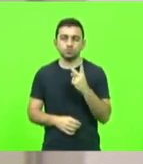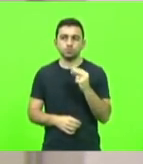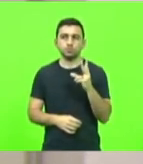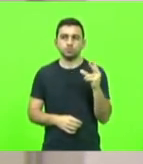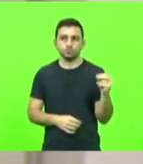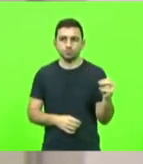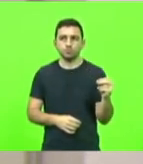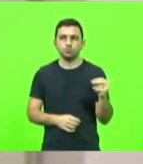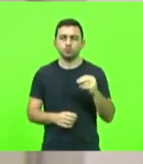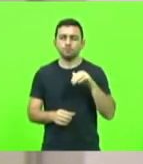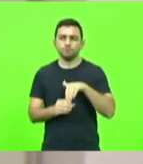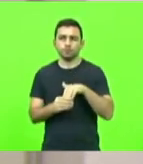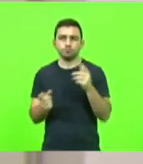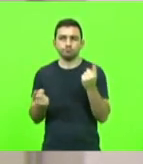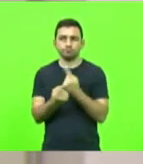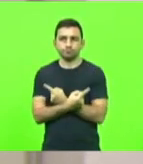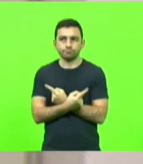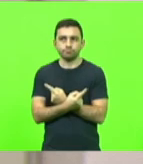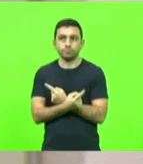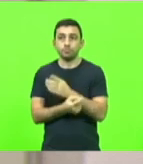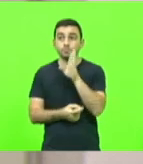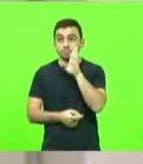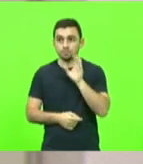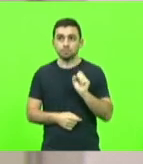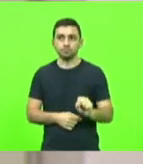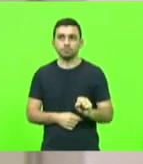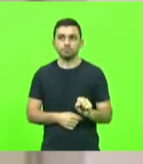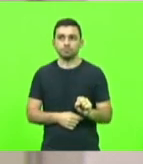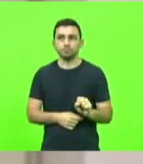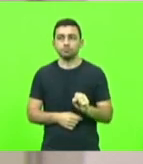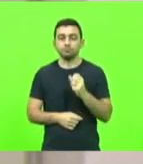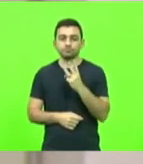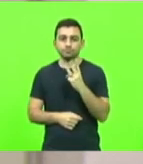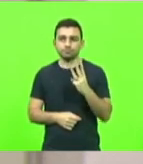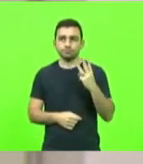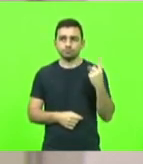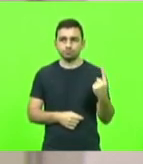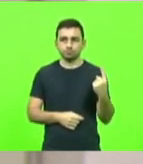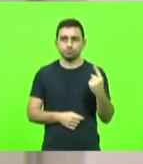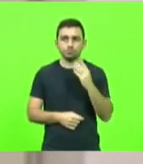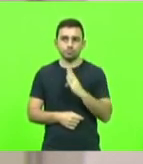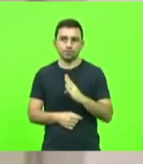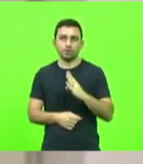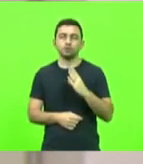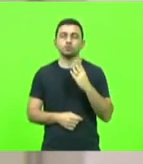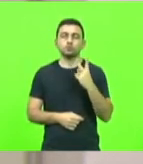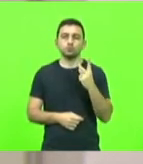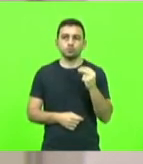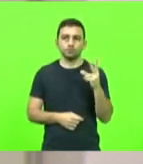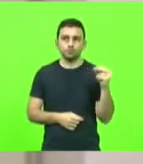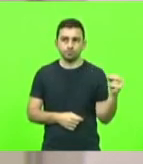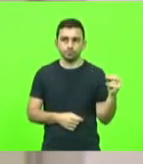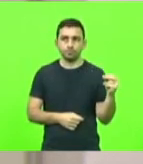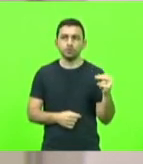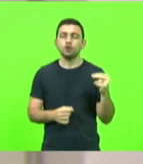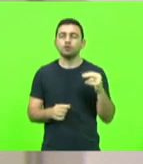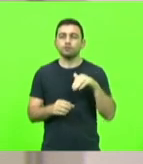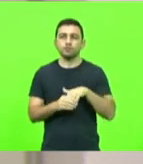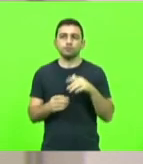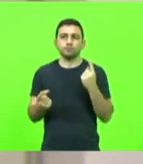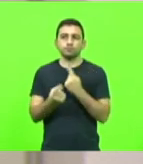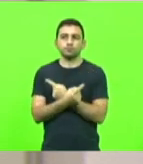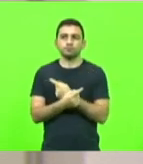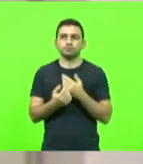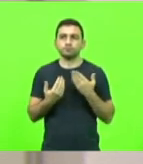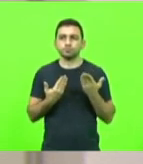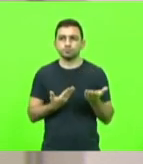Com voto contrário do senhor deputado Bruno Souza, 331, barra 2020. Com votos contrários dos senhores deputados